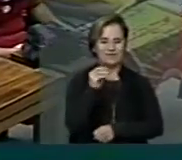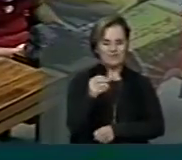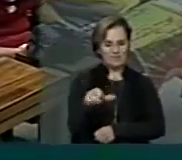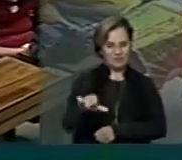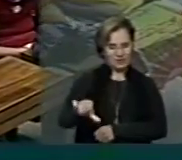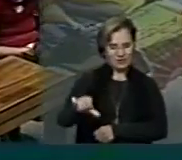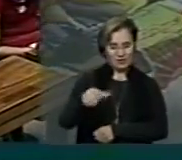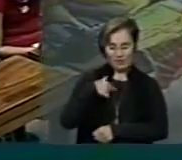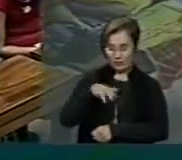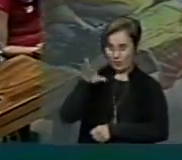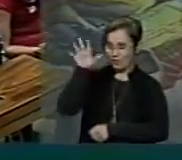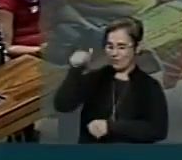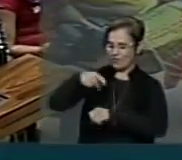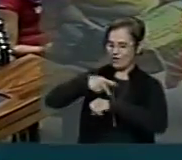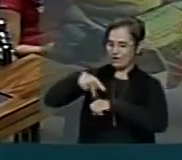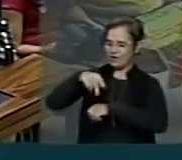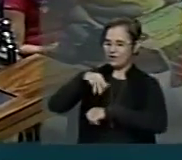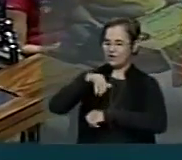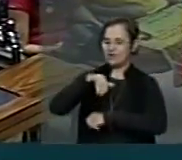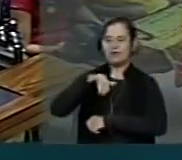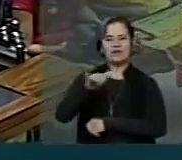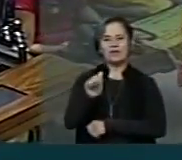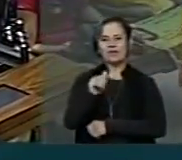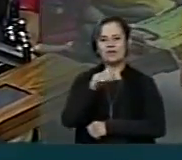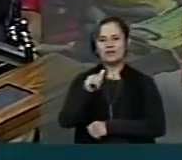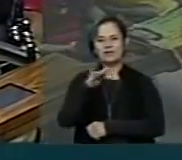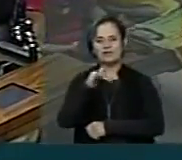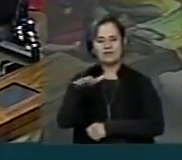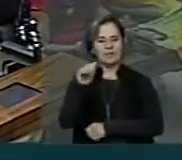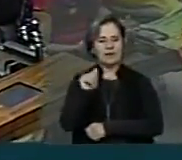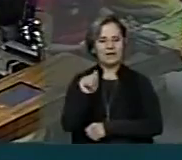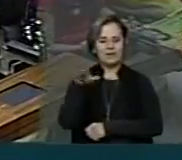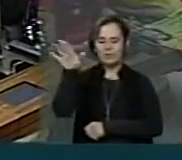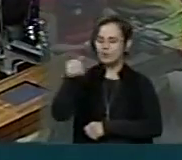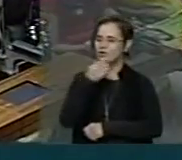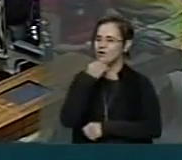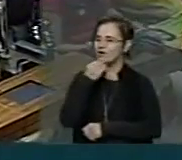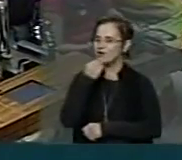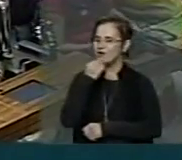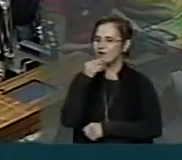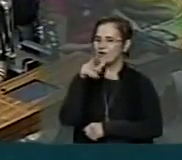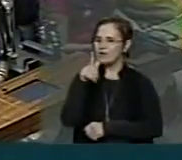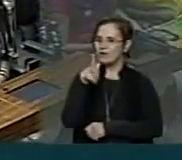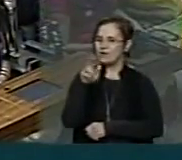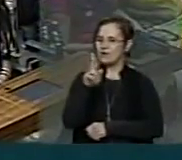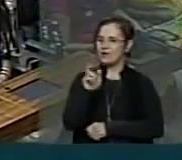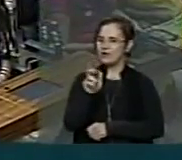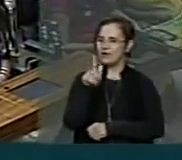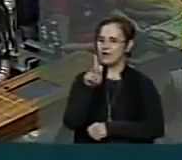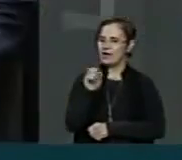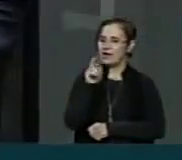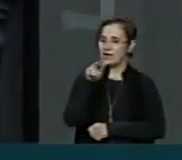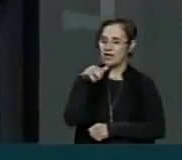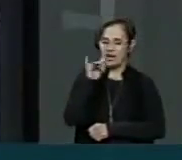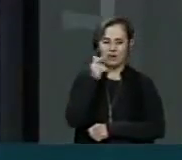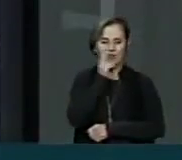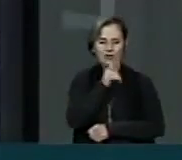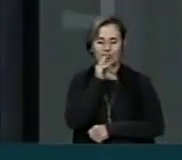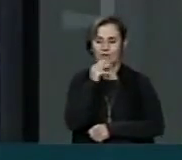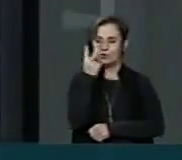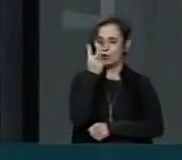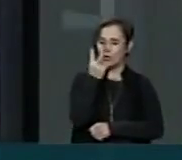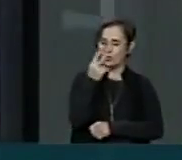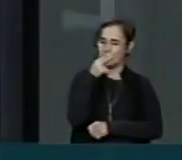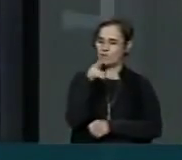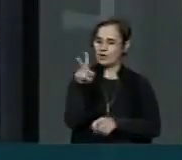Eu fui buscar na Jamaica o Gregorio e o John Holt, que era um sonho dos maranhenses, e consegui botar no mesmo palco daquela oportunidade de dois artistas.